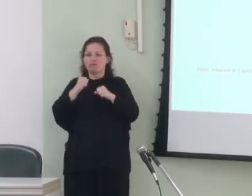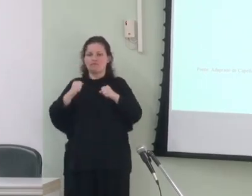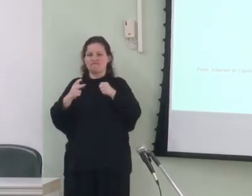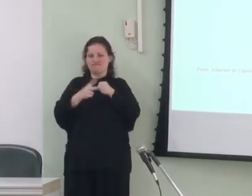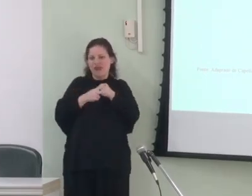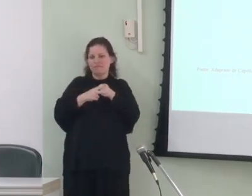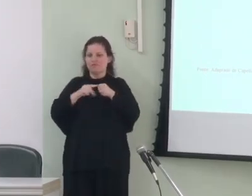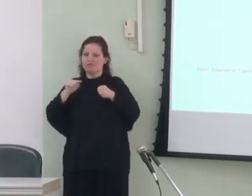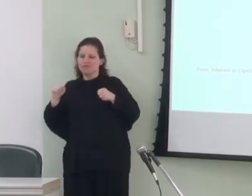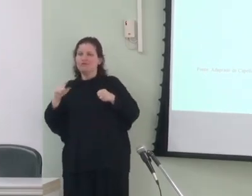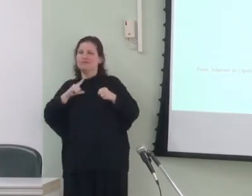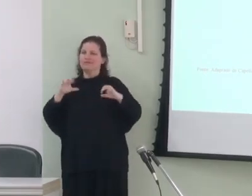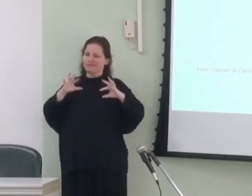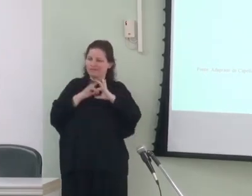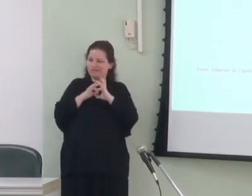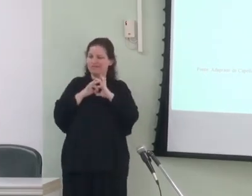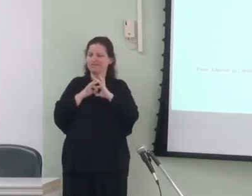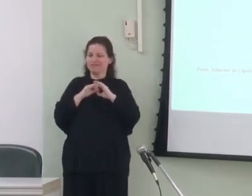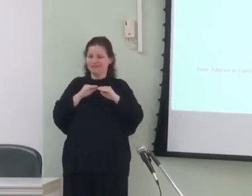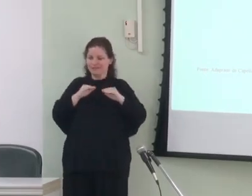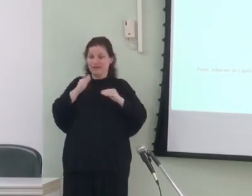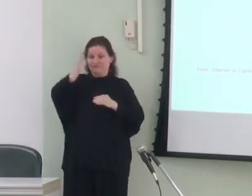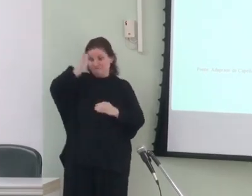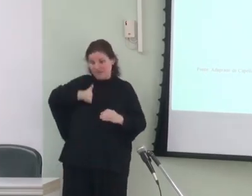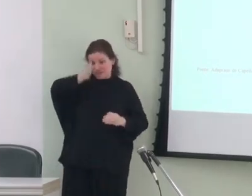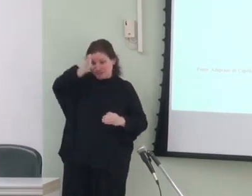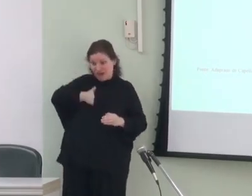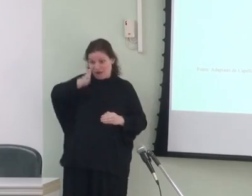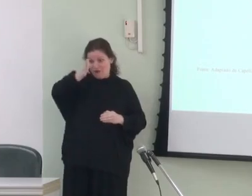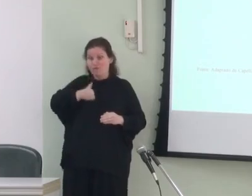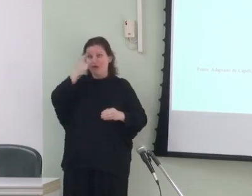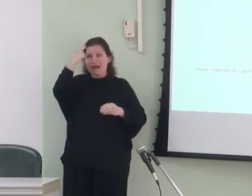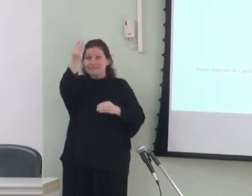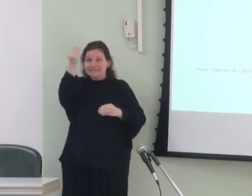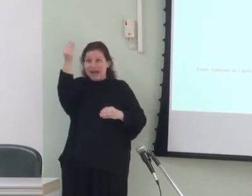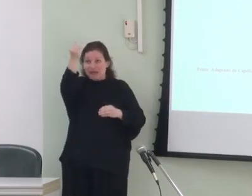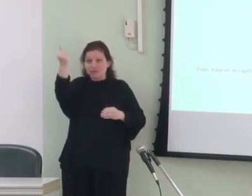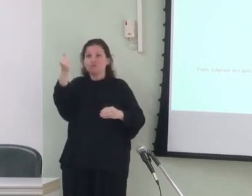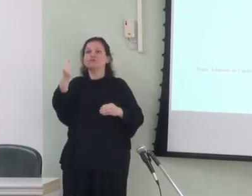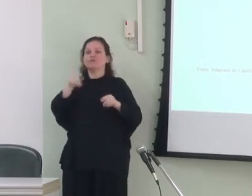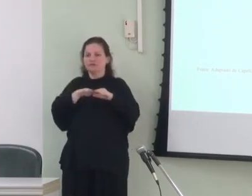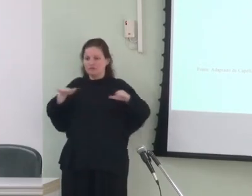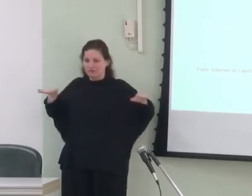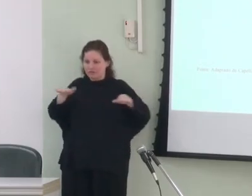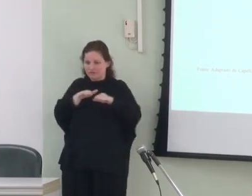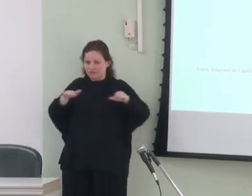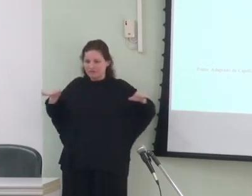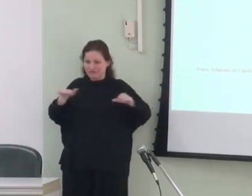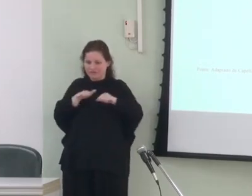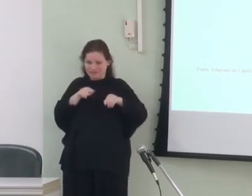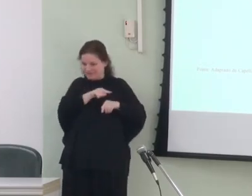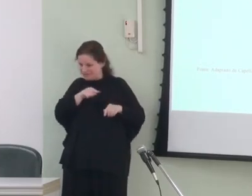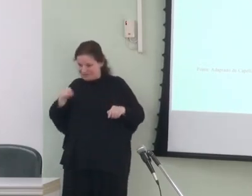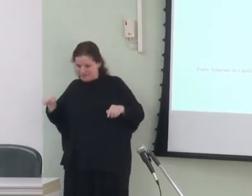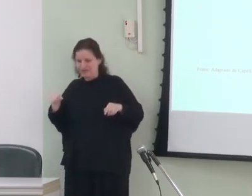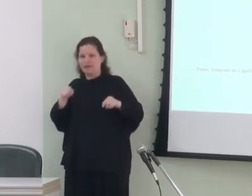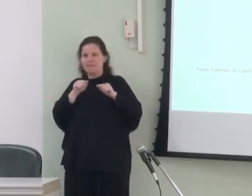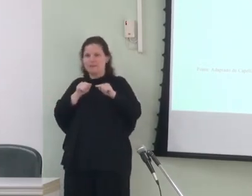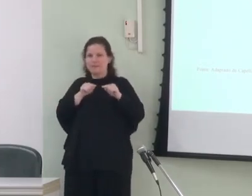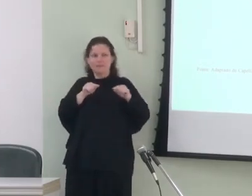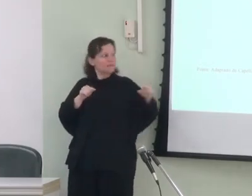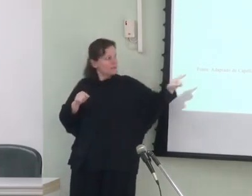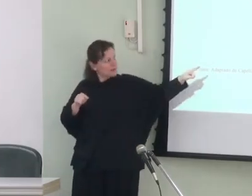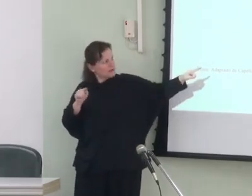partícula estão ligadas por meio do elo vertical ao esquema mais abstrato e entre si por meio do elo horizontal pontilhado